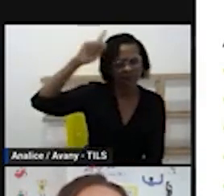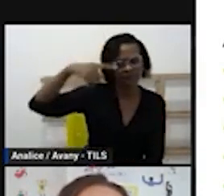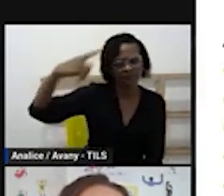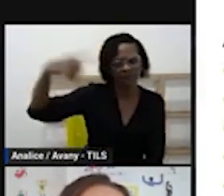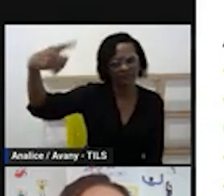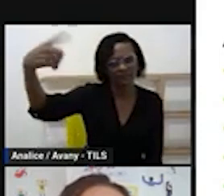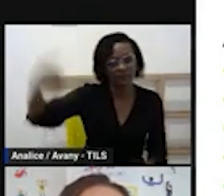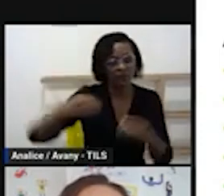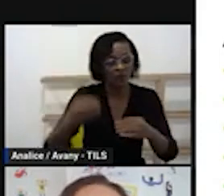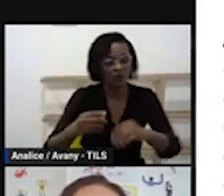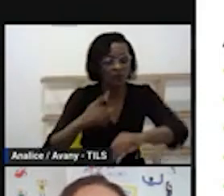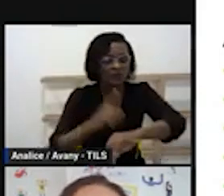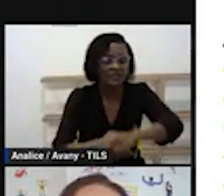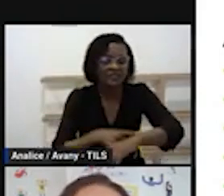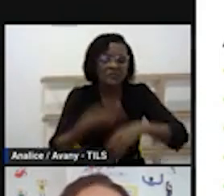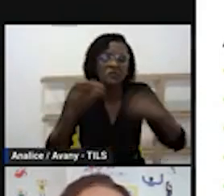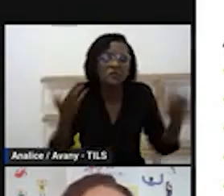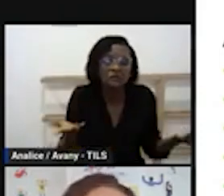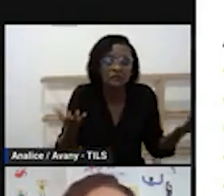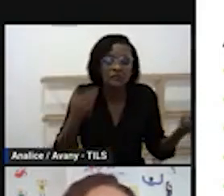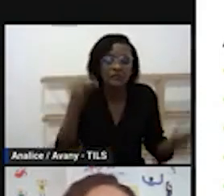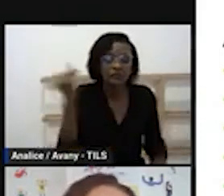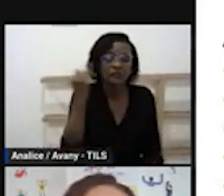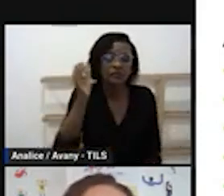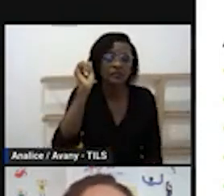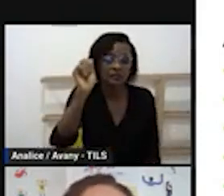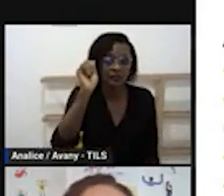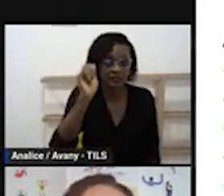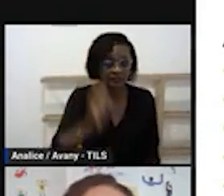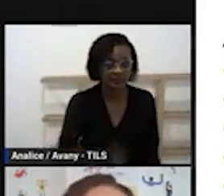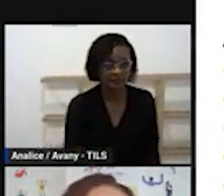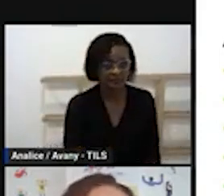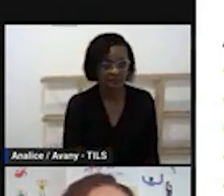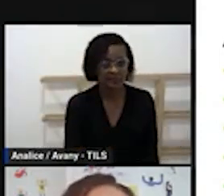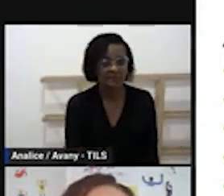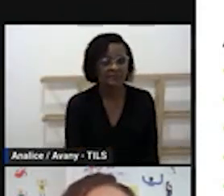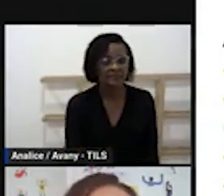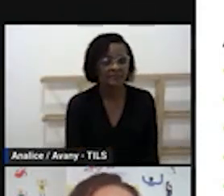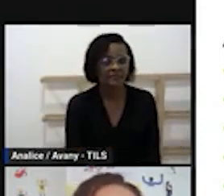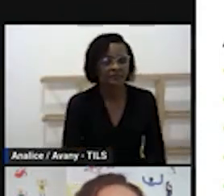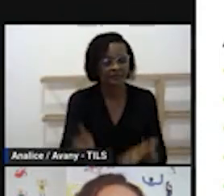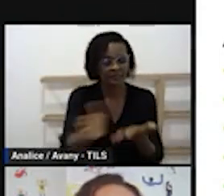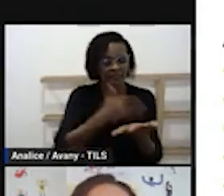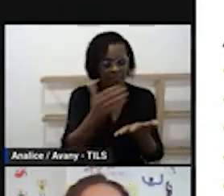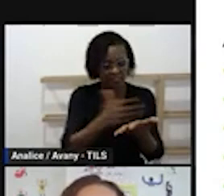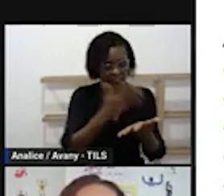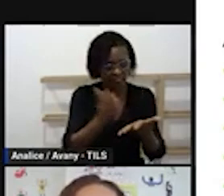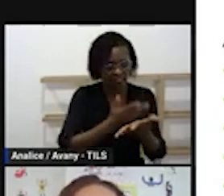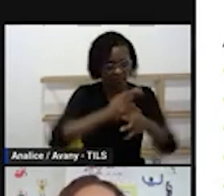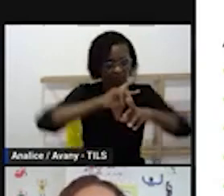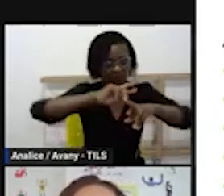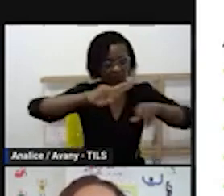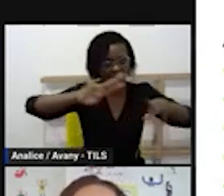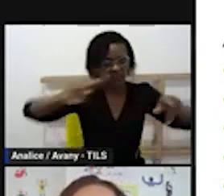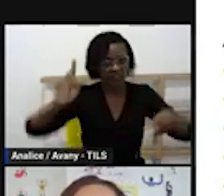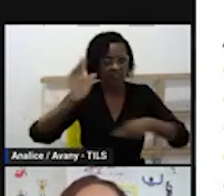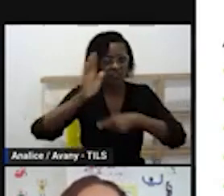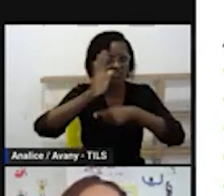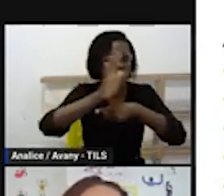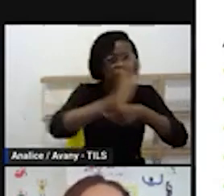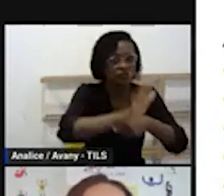trabalho é uma concepção de Zabausa que a gente vai trazer um livro aí no final pra vocês darem uma olhada quem conhece Zabausa ele traz essa